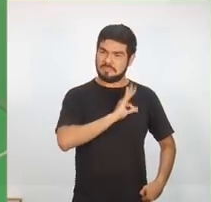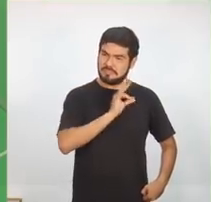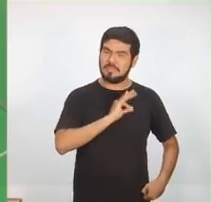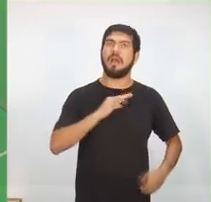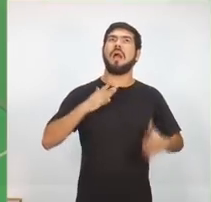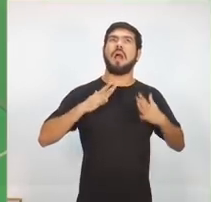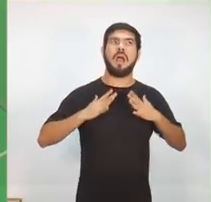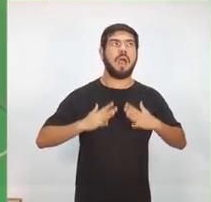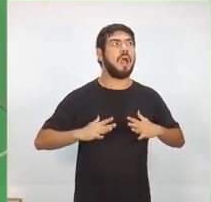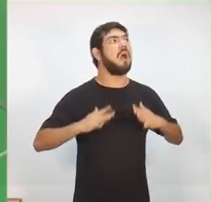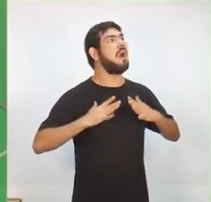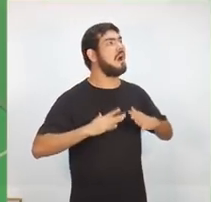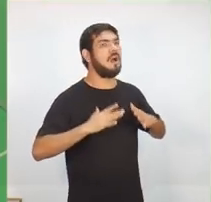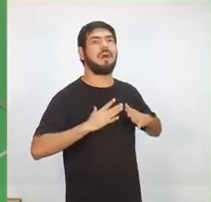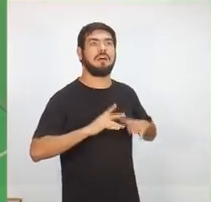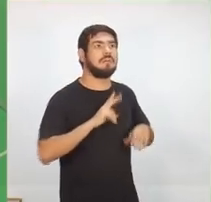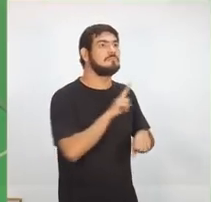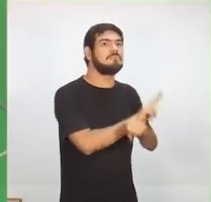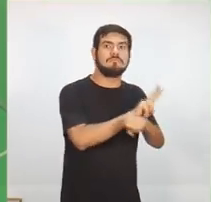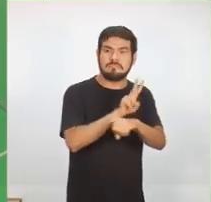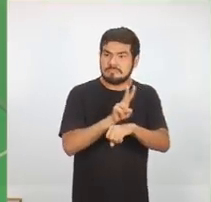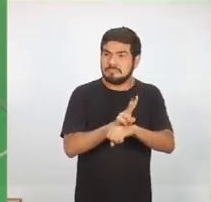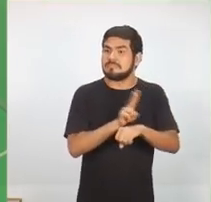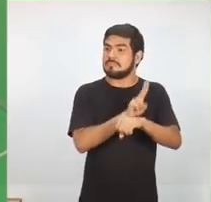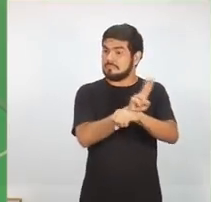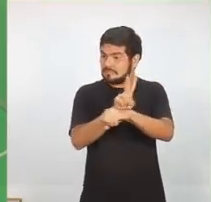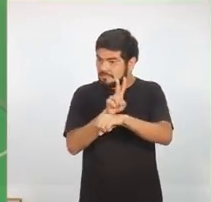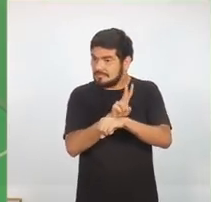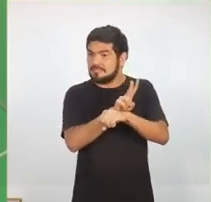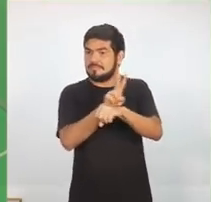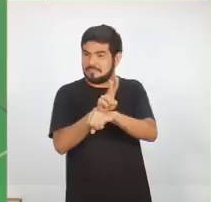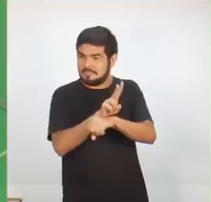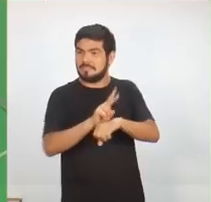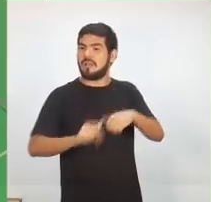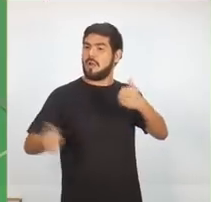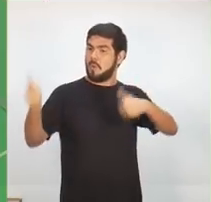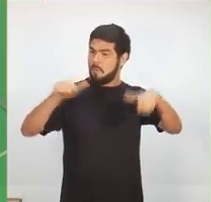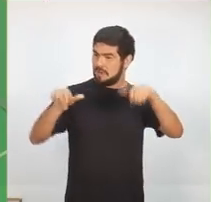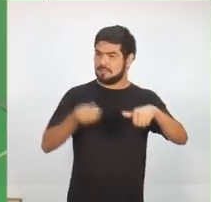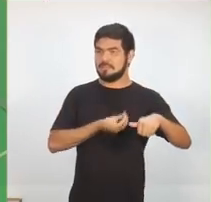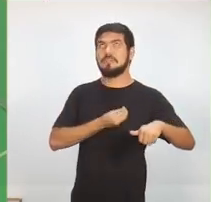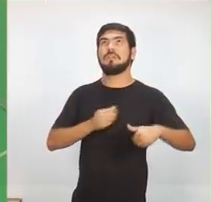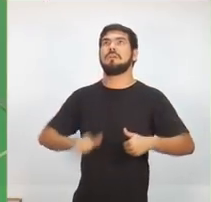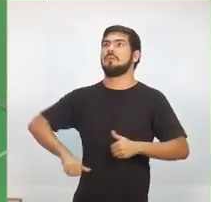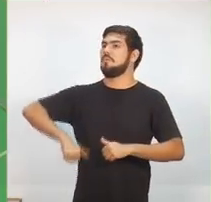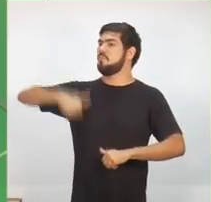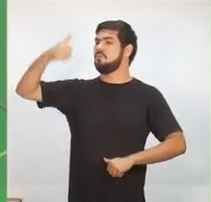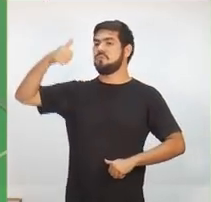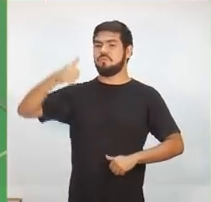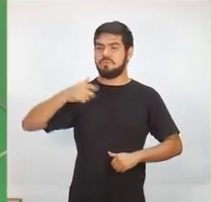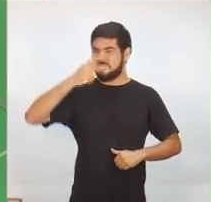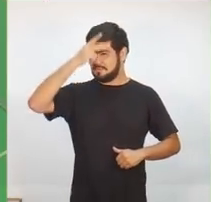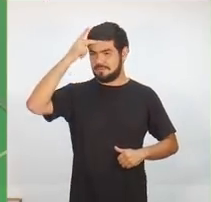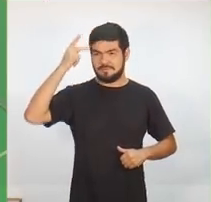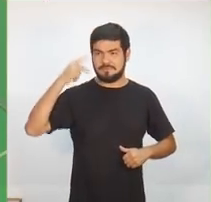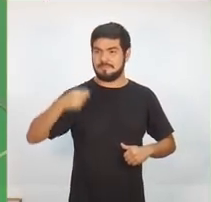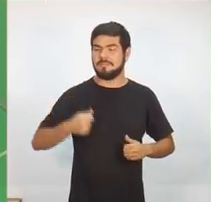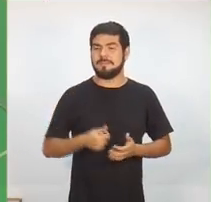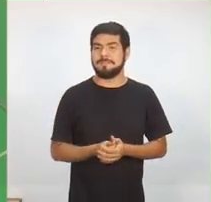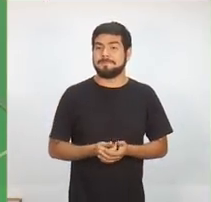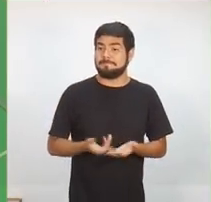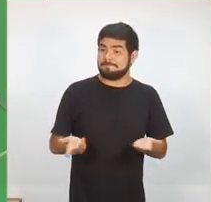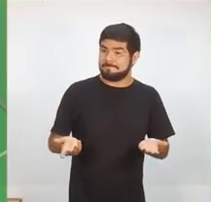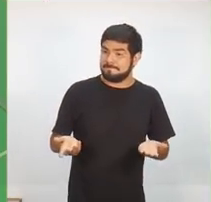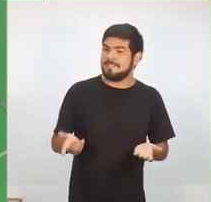um quantitativo de fazer um policiamento ostensivo e das condições e qualidade de vida das pessoas irem vir no nosso estado. Existe a